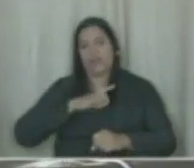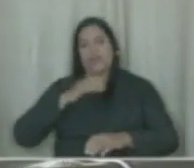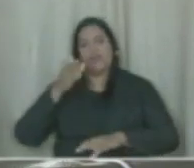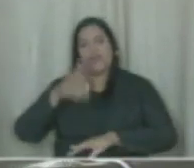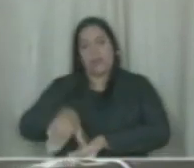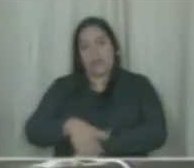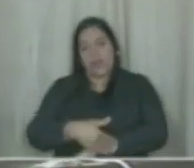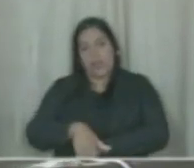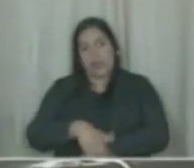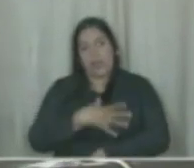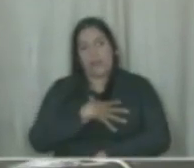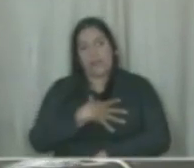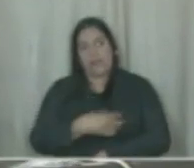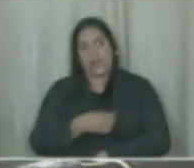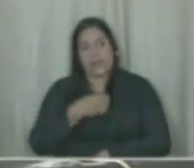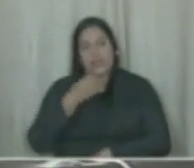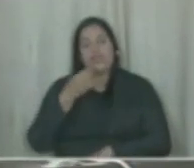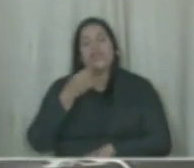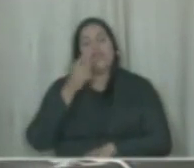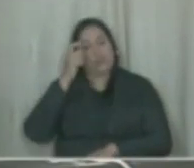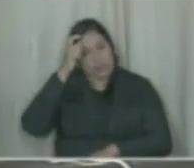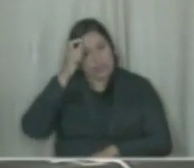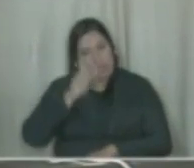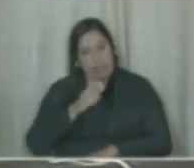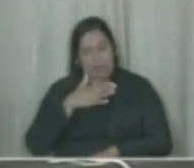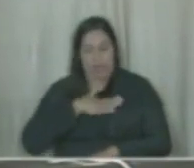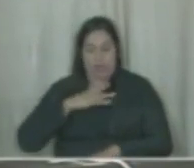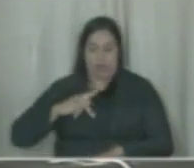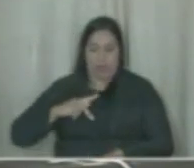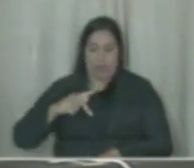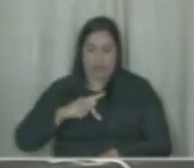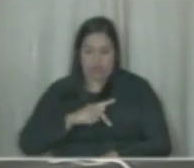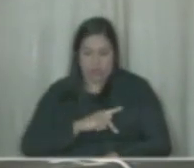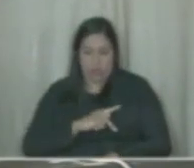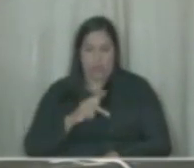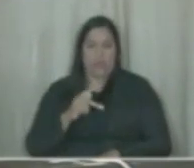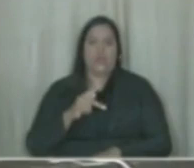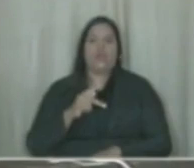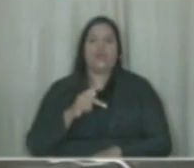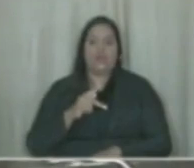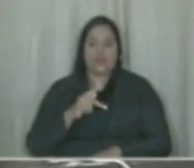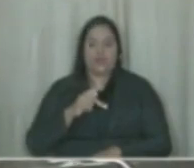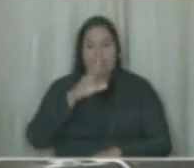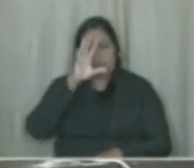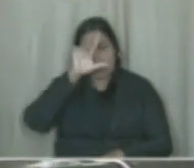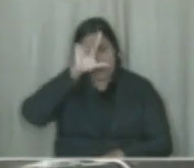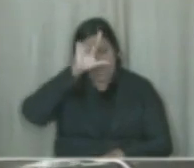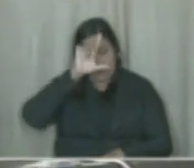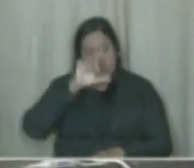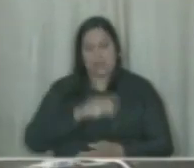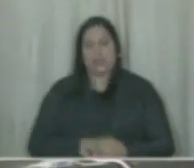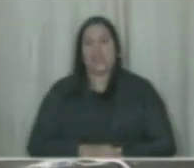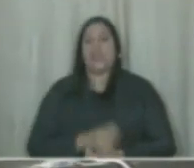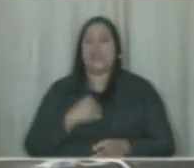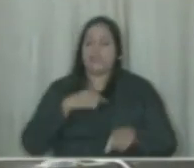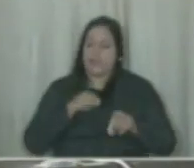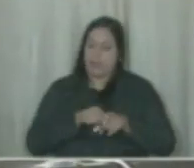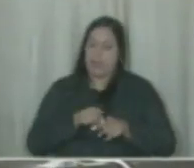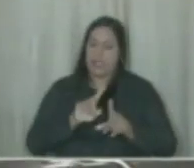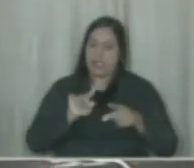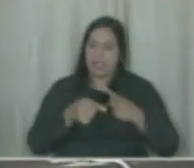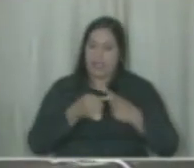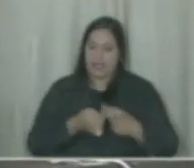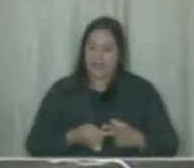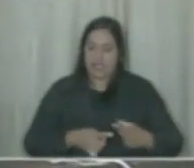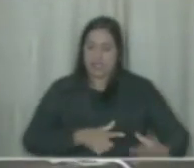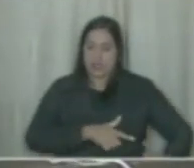filho do demônio. Eu sou um pastor, sou um capelão, sou um capitão e sou armamentista. Eu